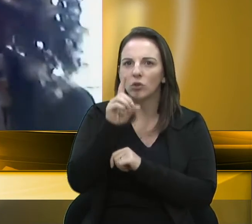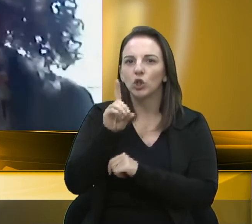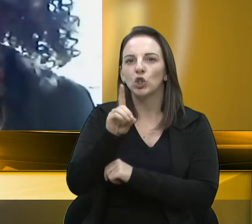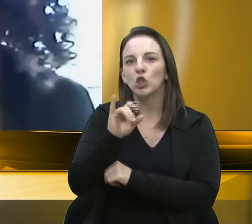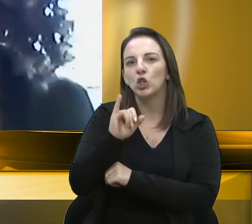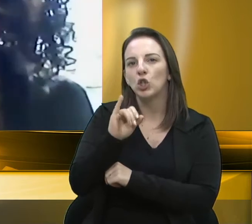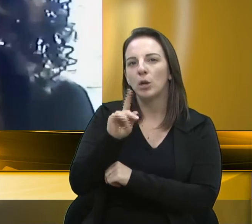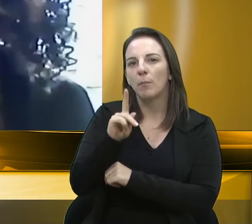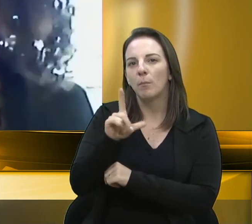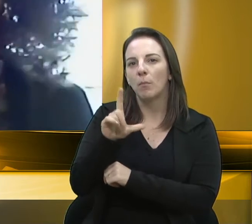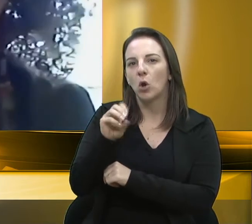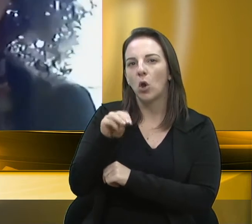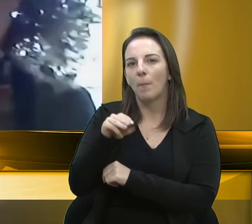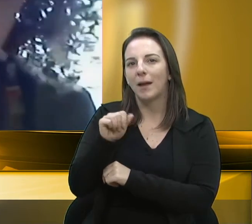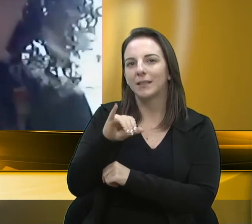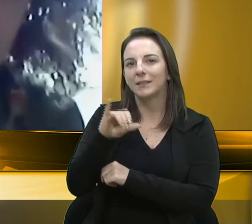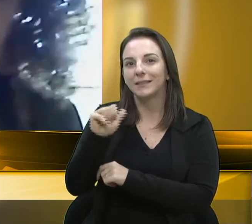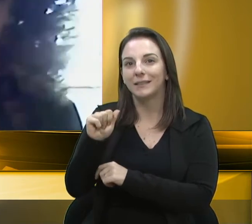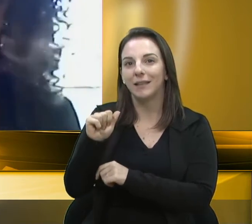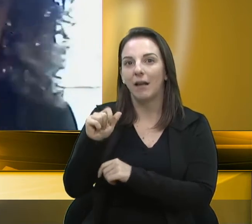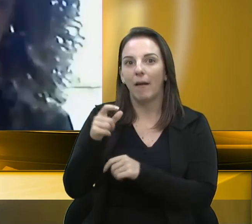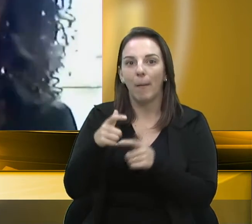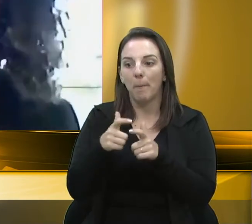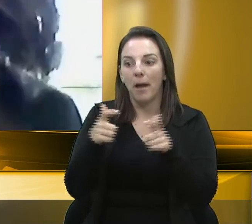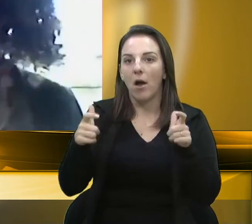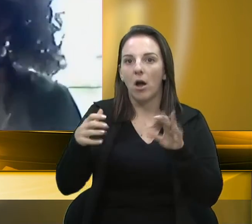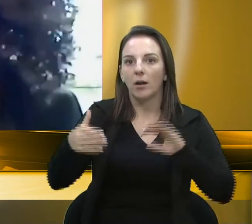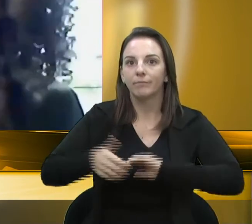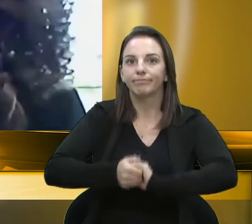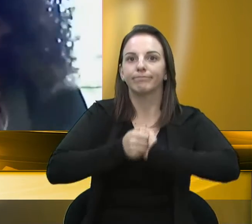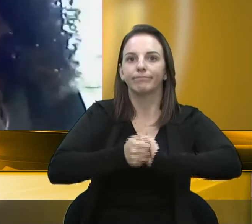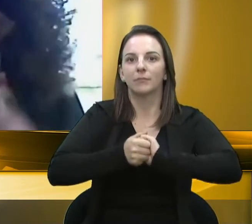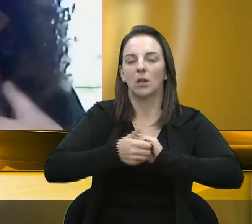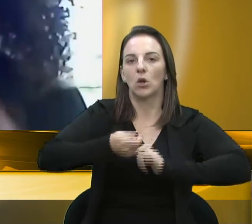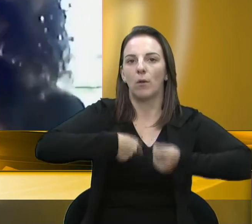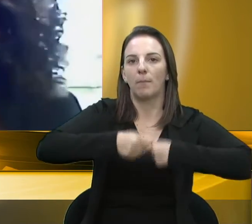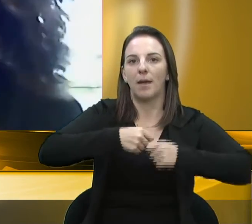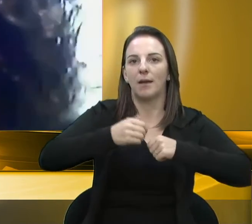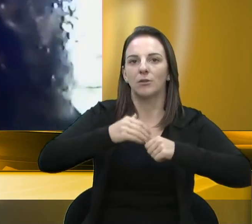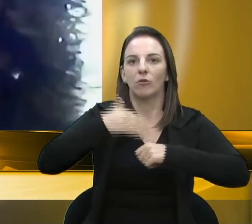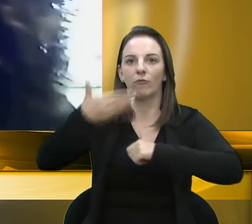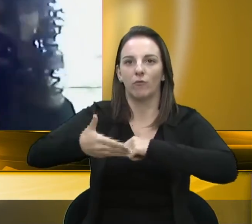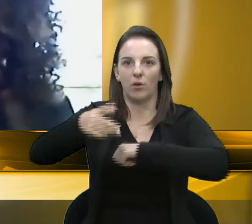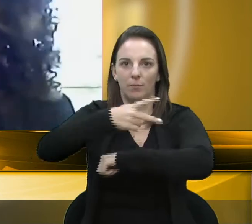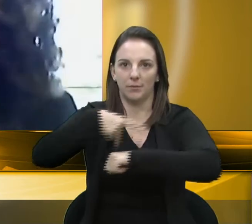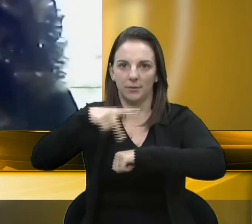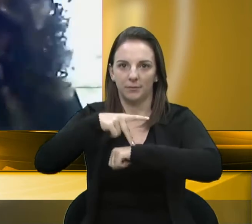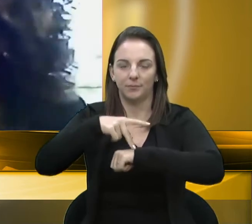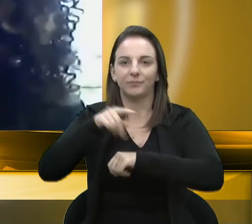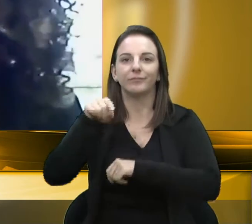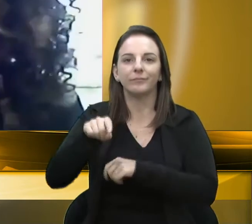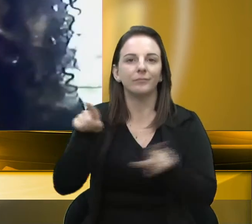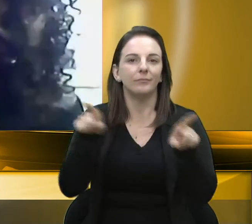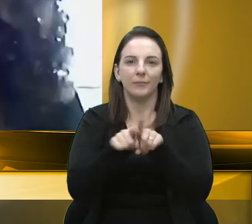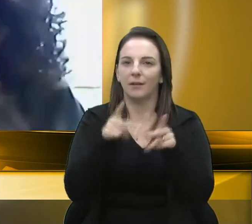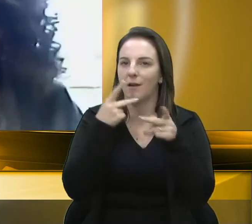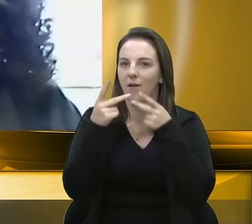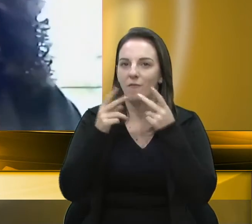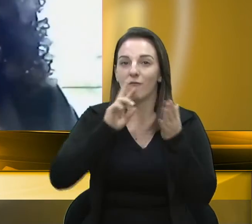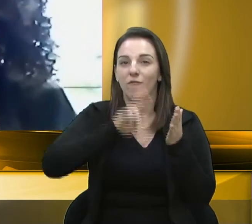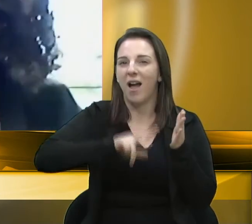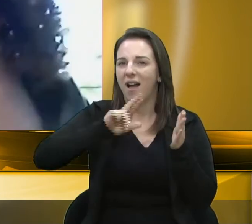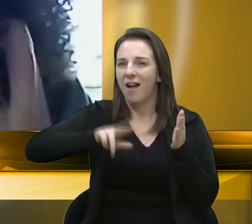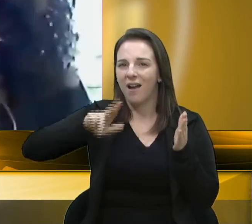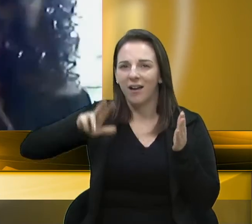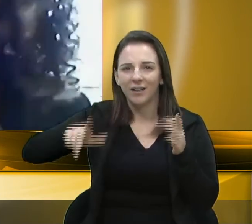em relação ao comércio exterior. E ele também fala que ele não se vacinaria em diversos momentos, pois ele não